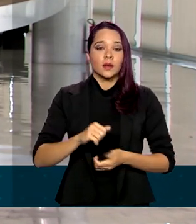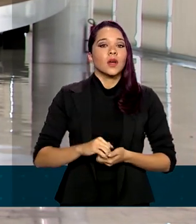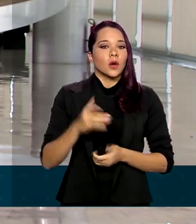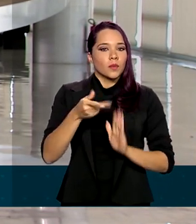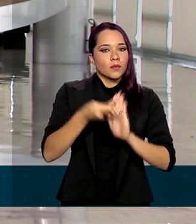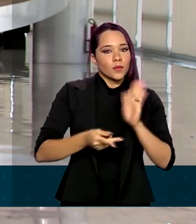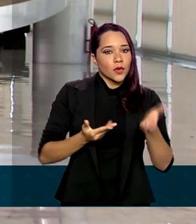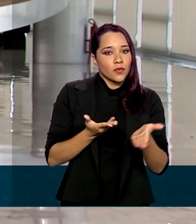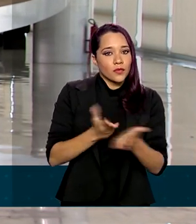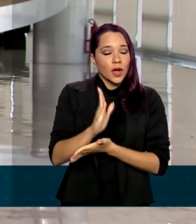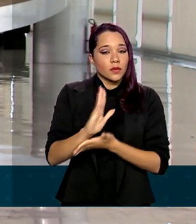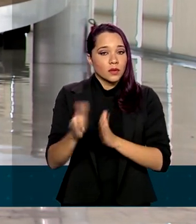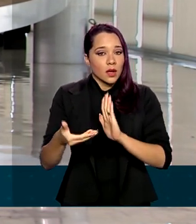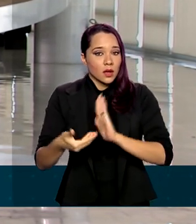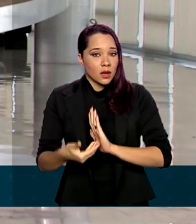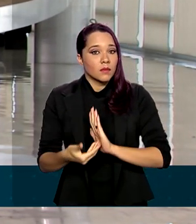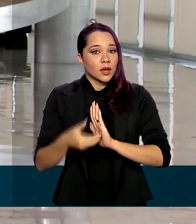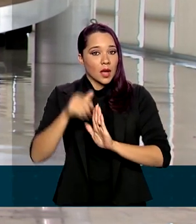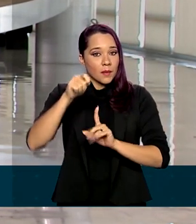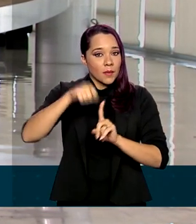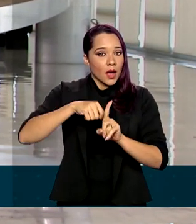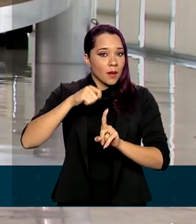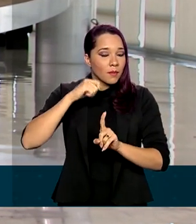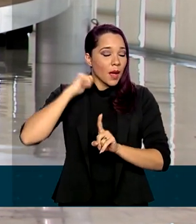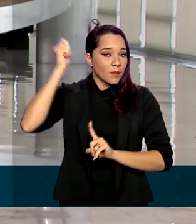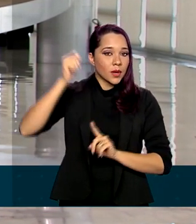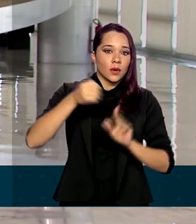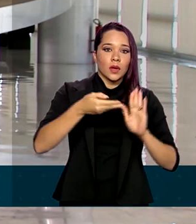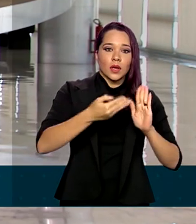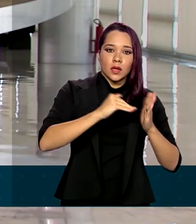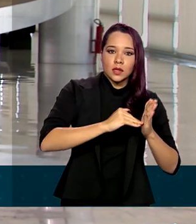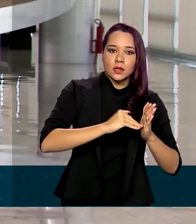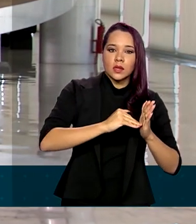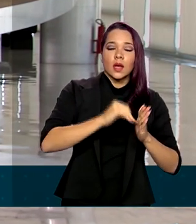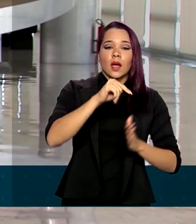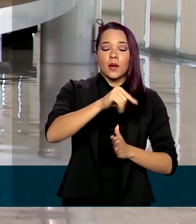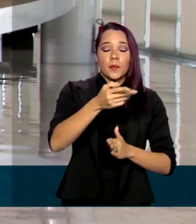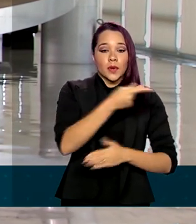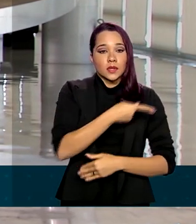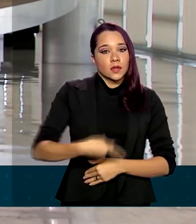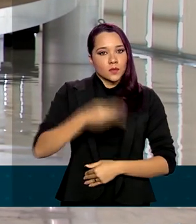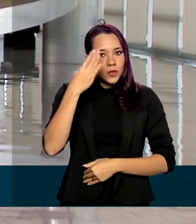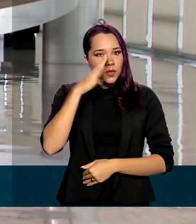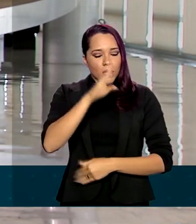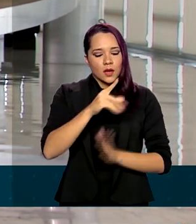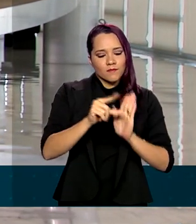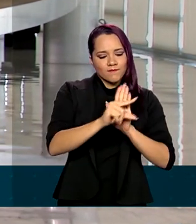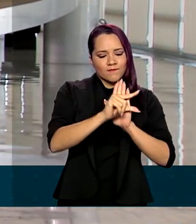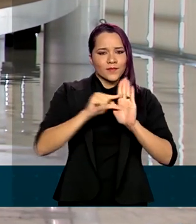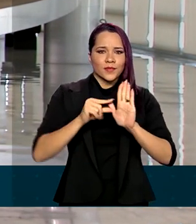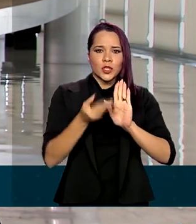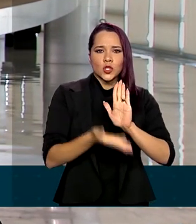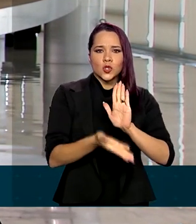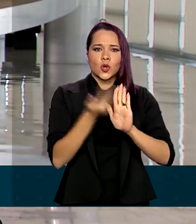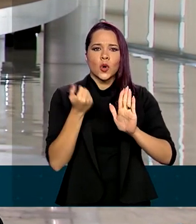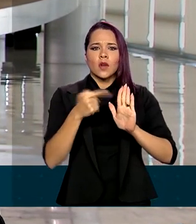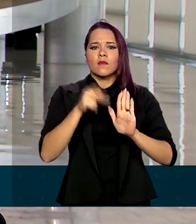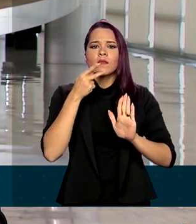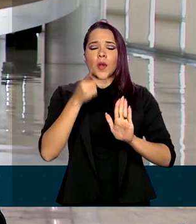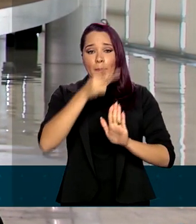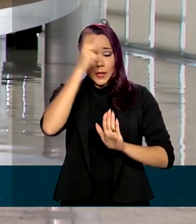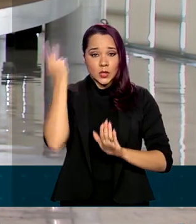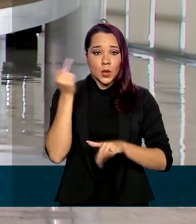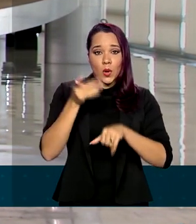aprovado na Câmara em abril deste ano e em julho no Senado. O presidente Jair Bolsonaro vetou o trecho do projeto que previa que